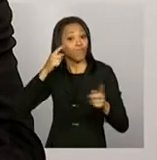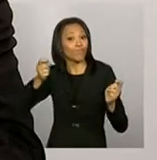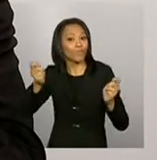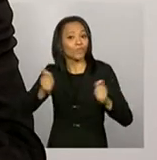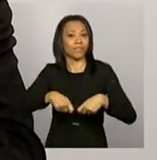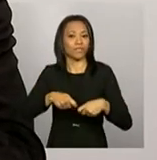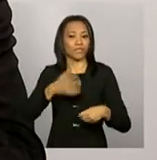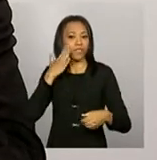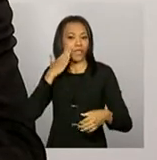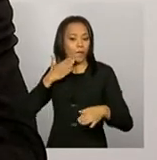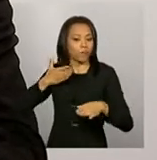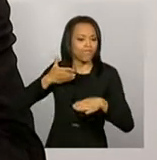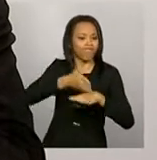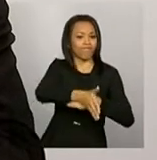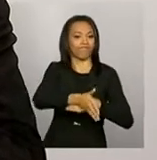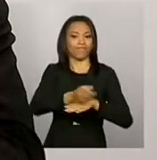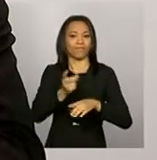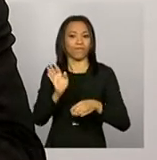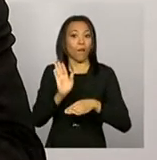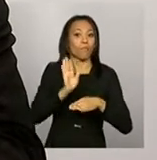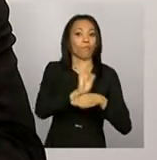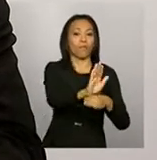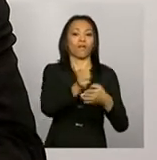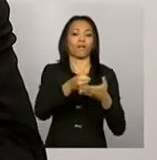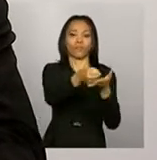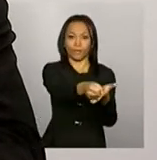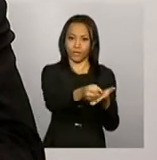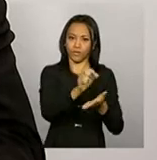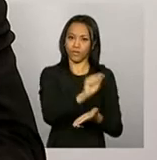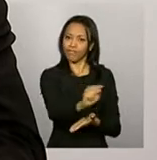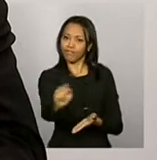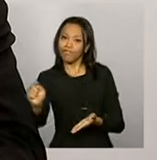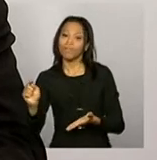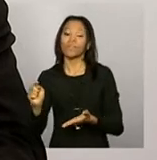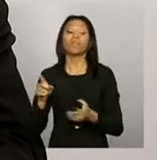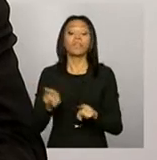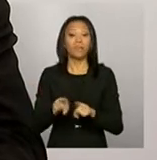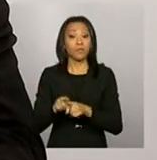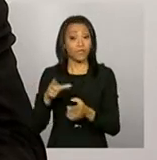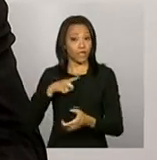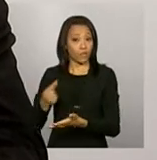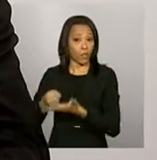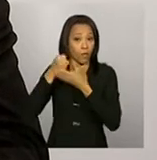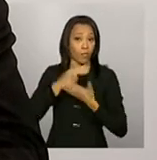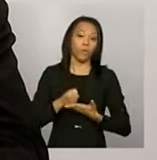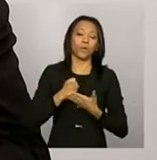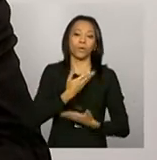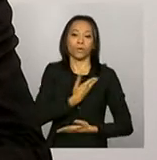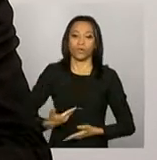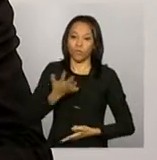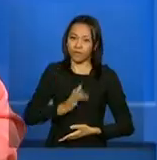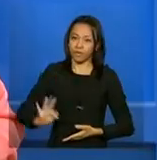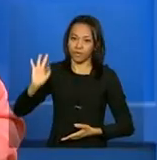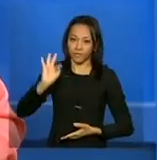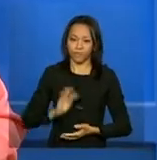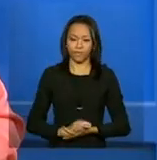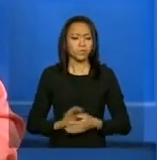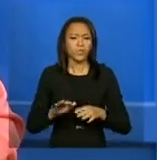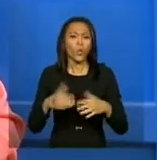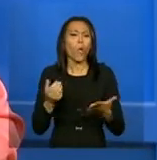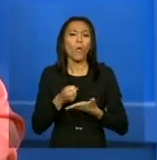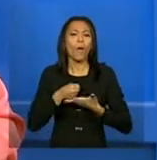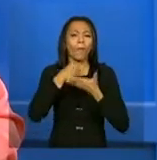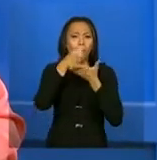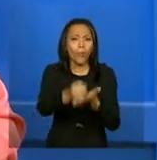de intervir, contando, evidentemente, com o apoio que o governo federal pode dar. E qual o apoio concreto que o